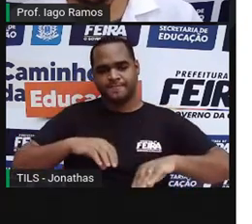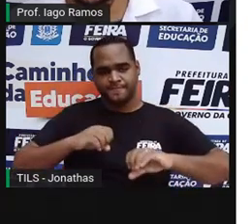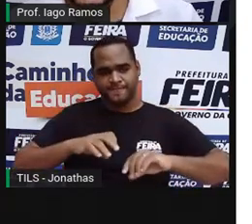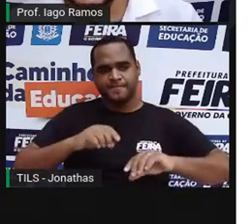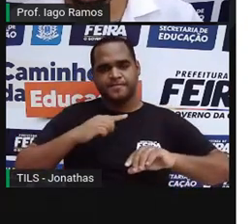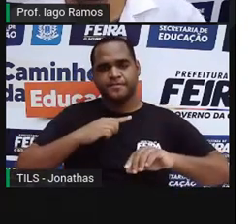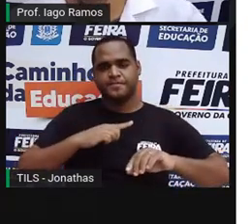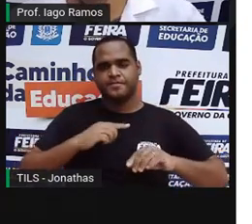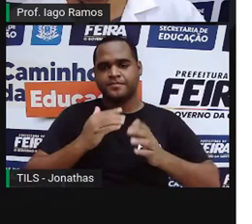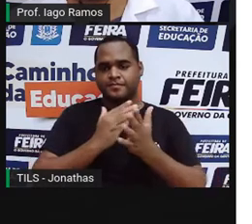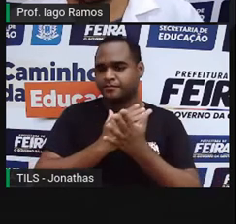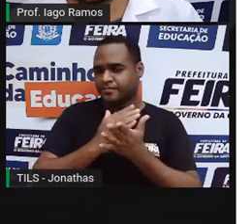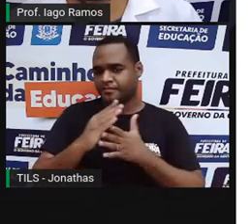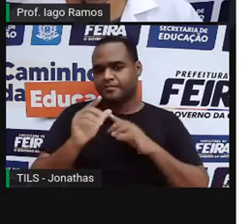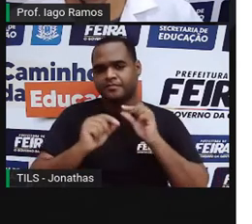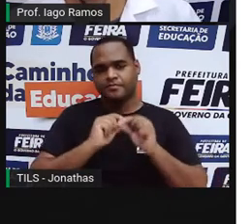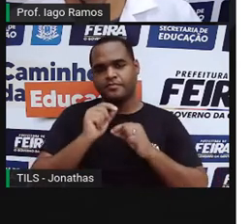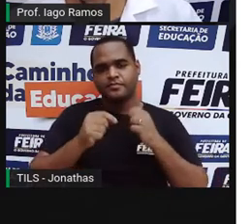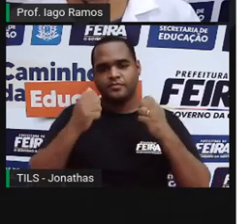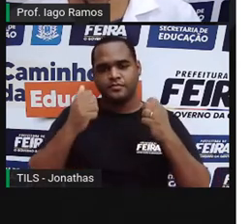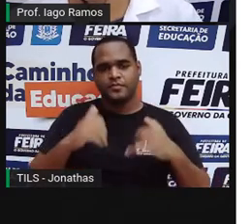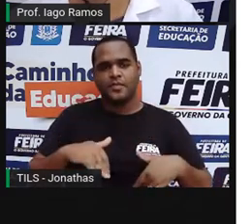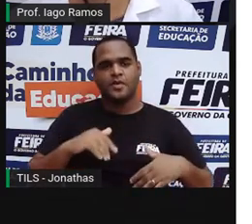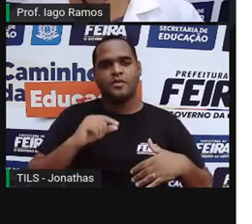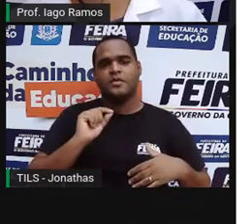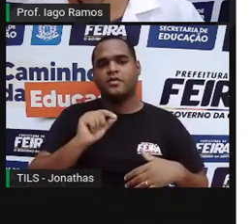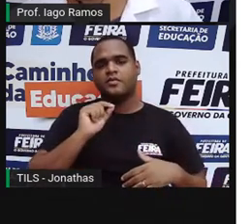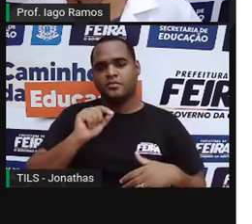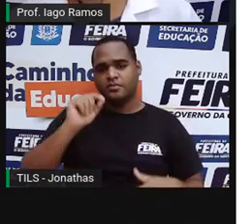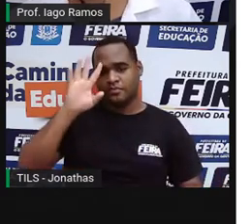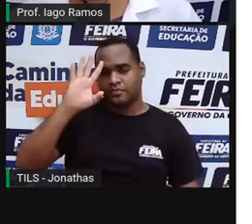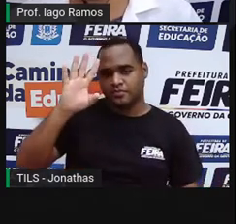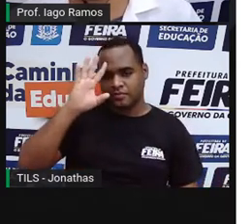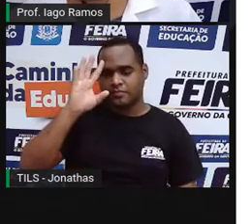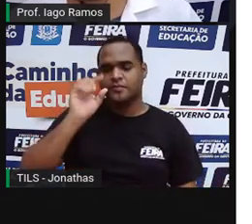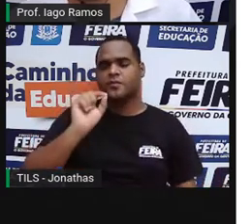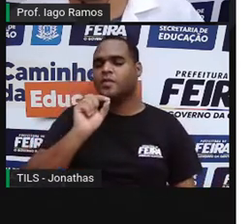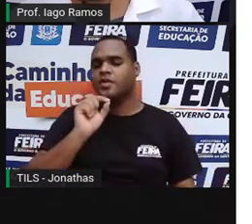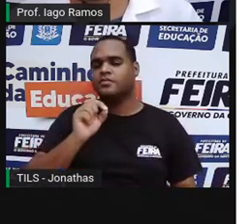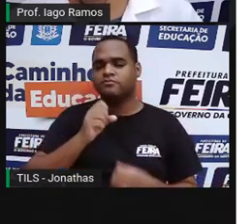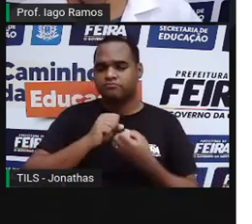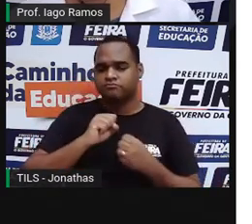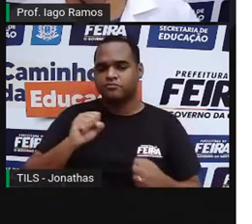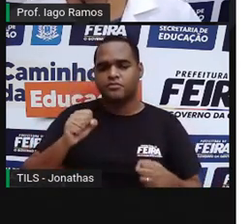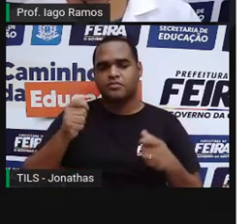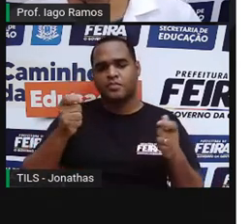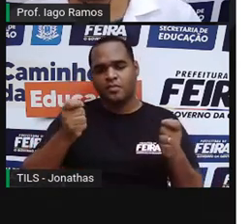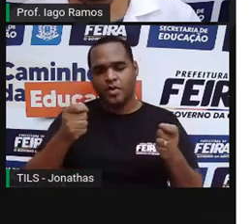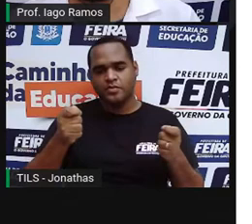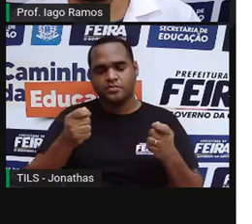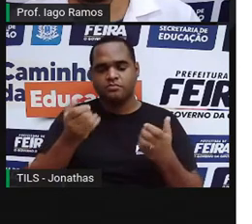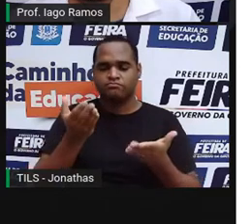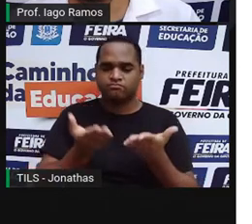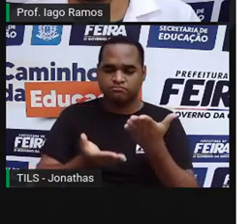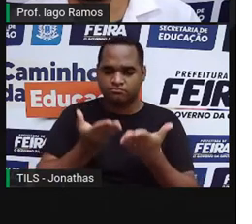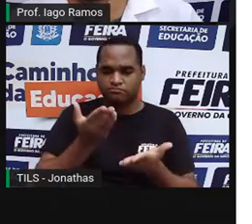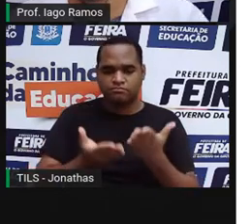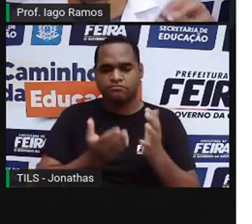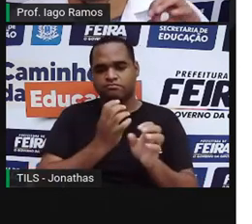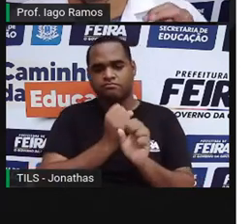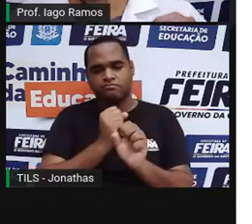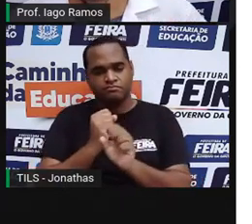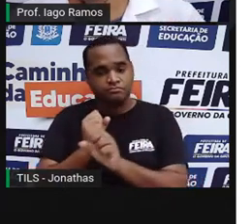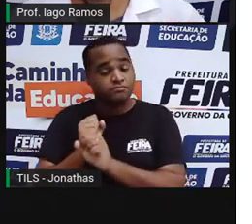trata-se daquela ideia, né, de grandezas, de proporcionalidade entre grandezas,